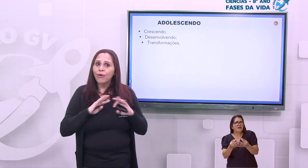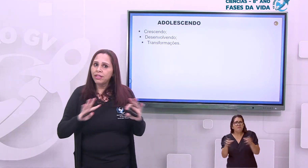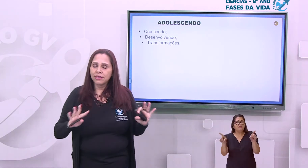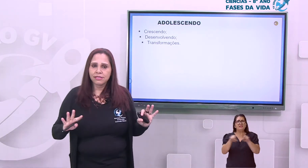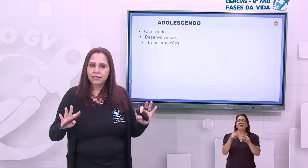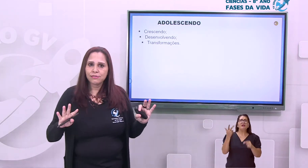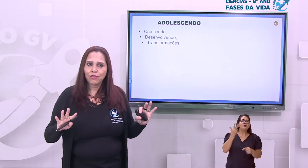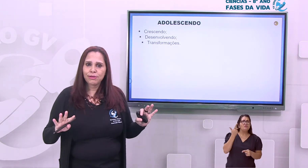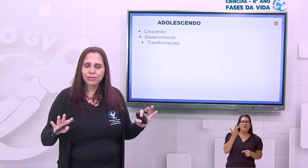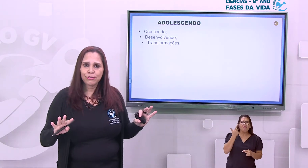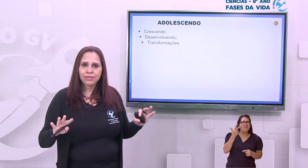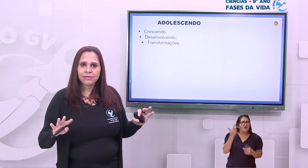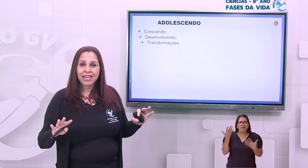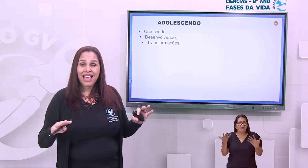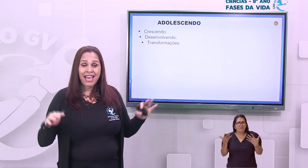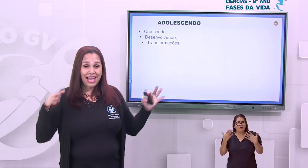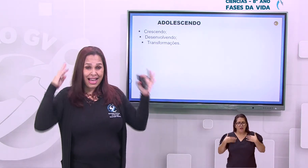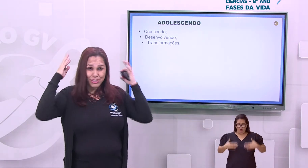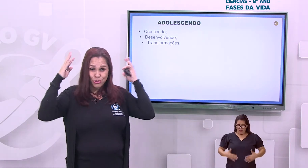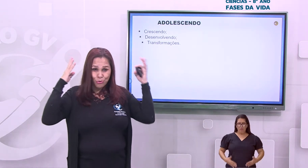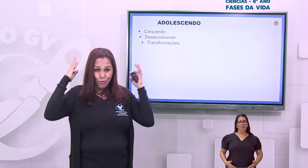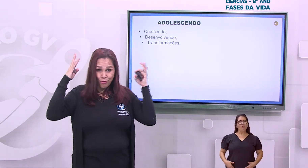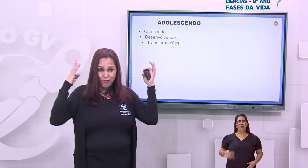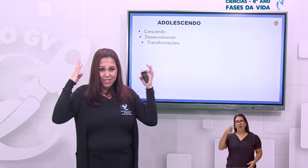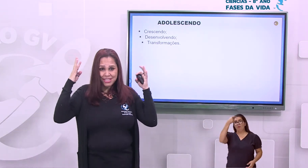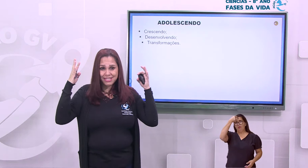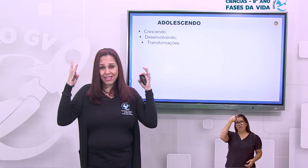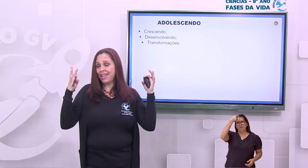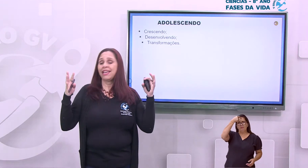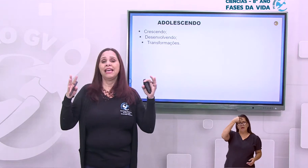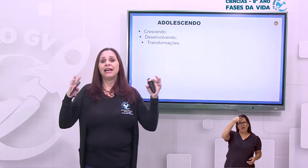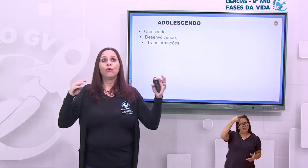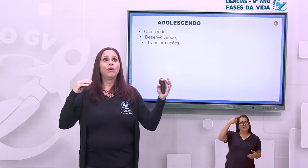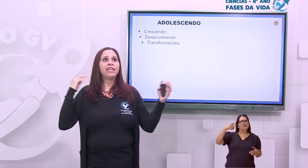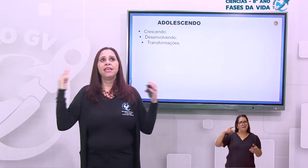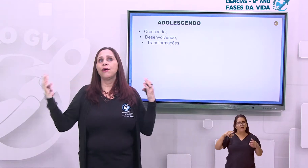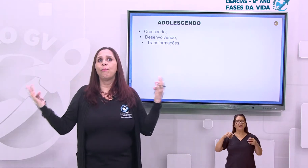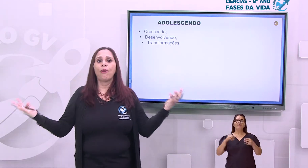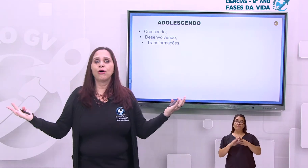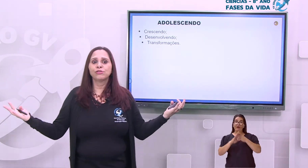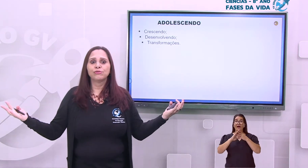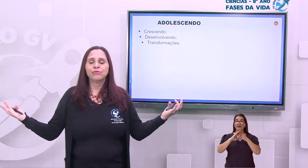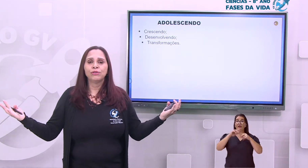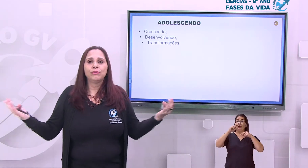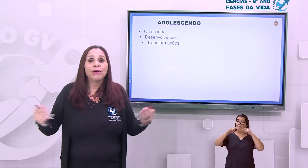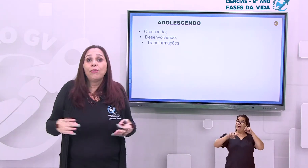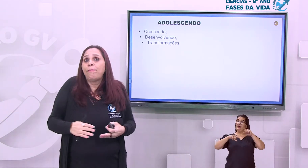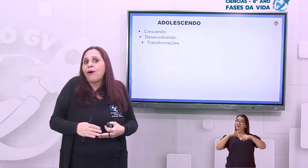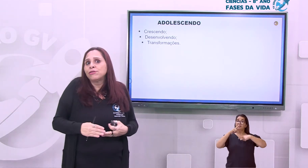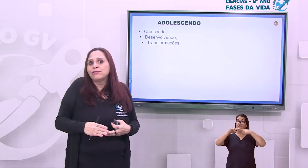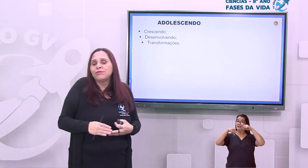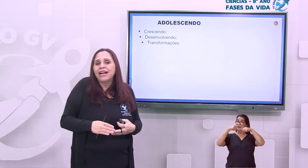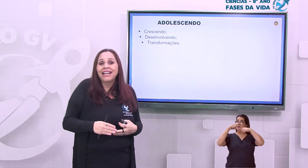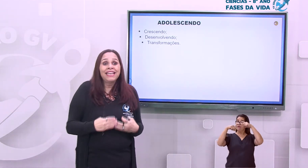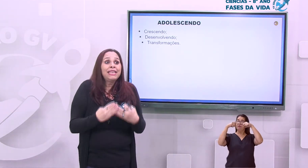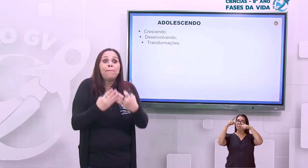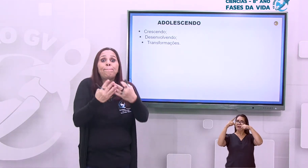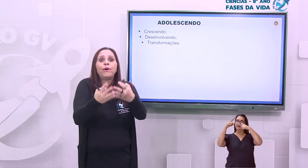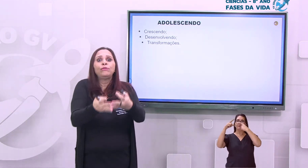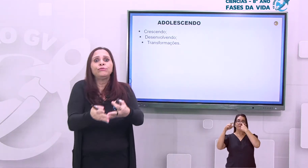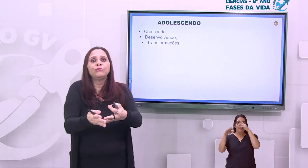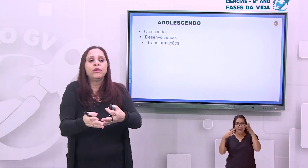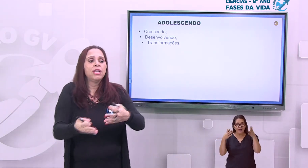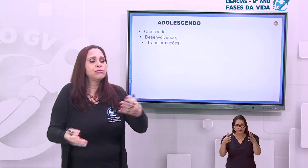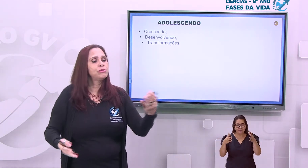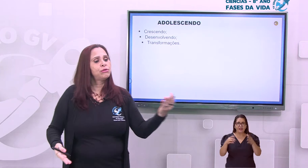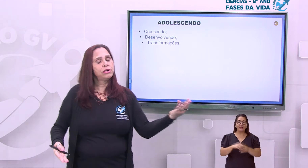são muitas transformações. As dúvidas, né? O que eu posso? O que eu não posso? Até que